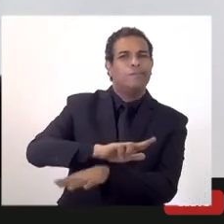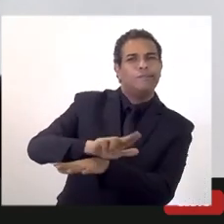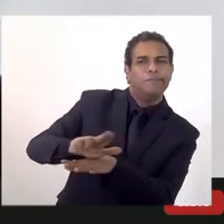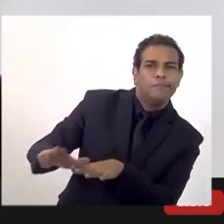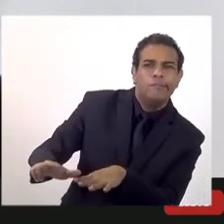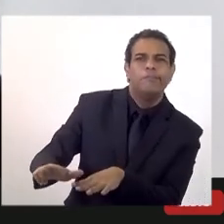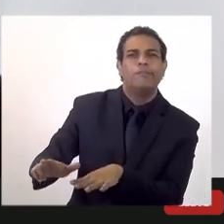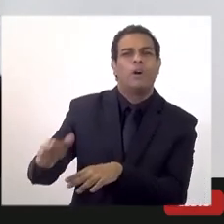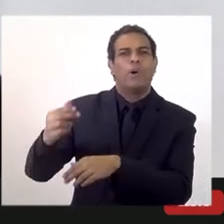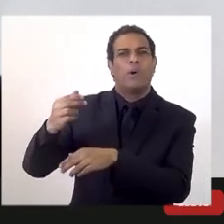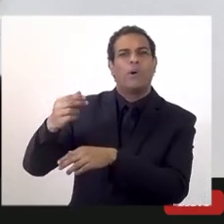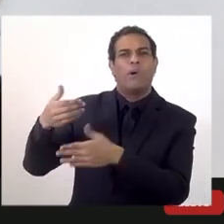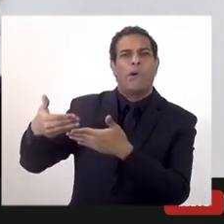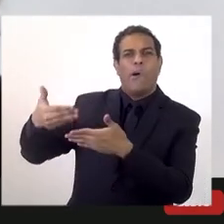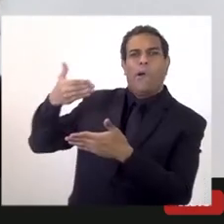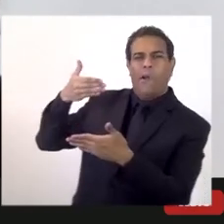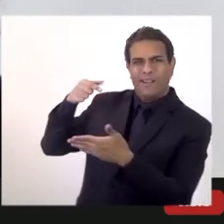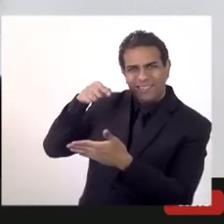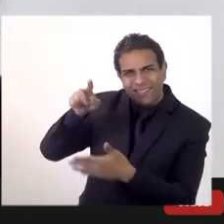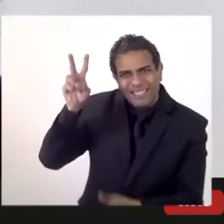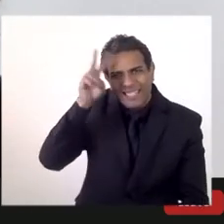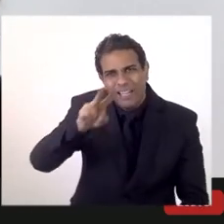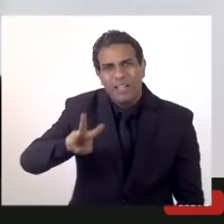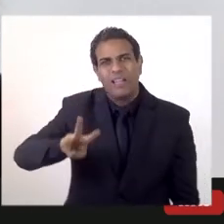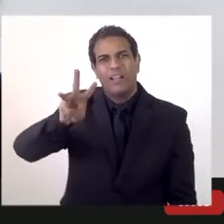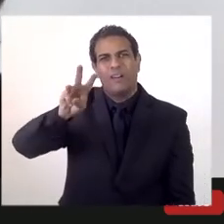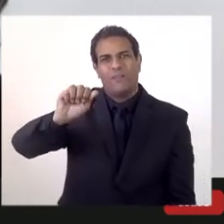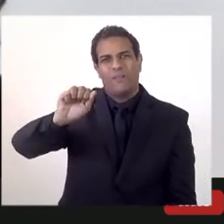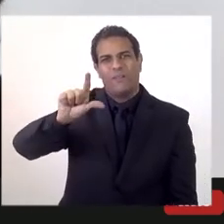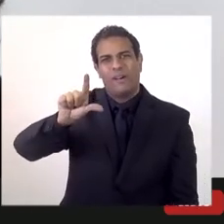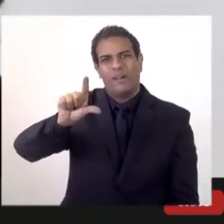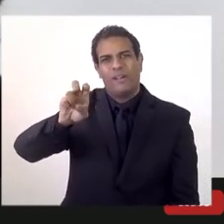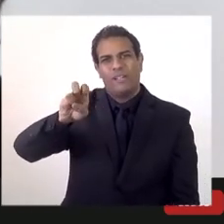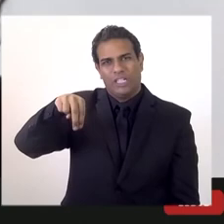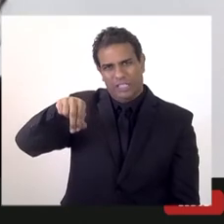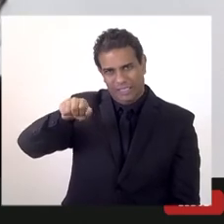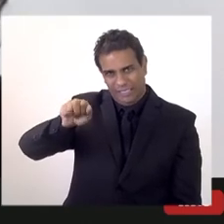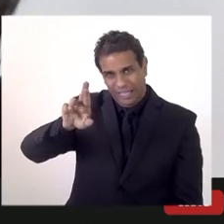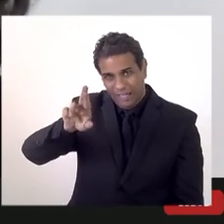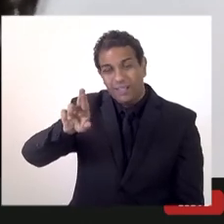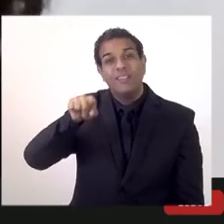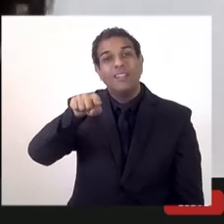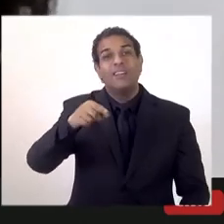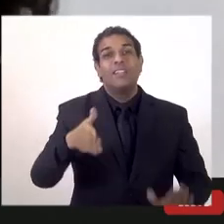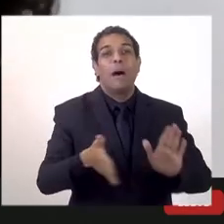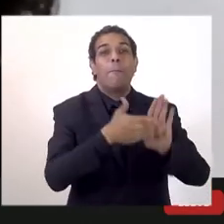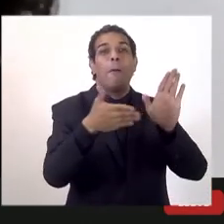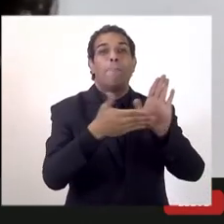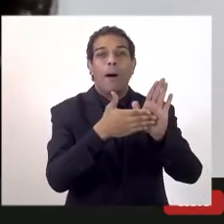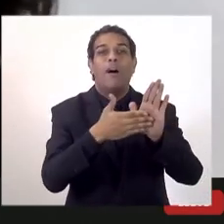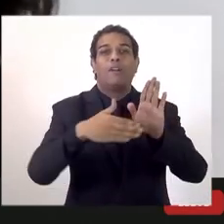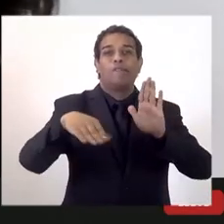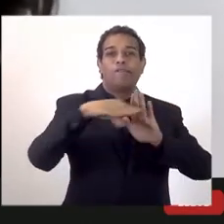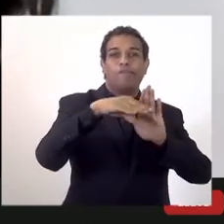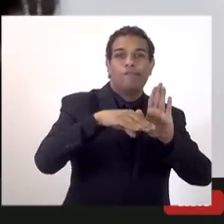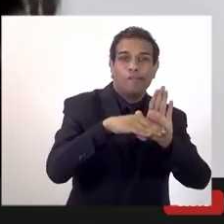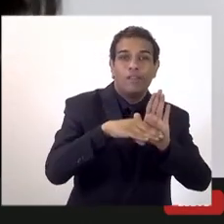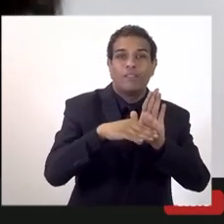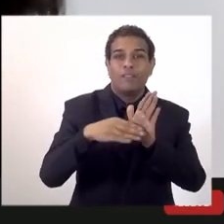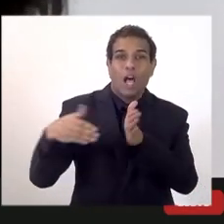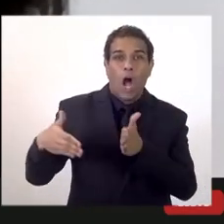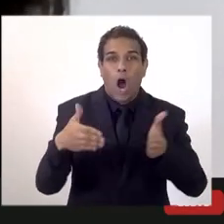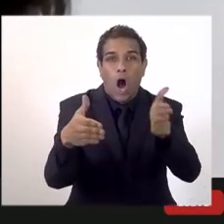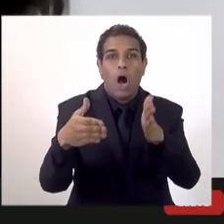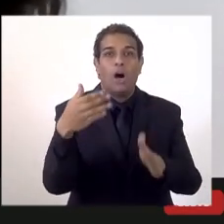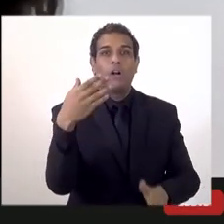na sessão passada quando o Wagner Victor fez a proposta do Hub a partir da Cota 4B nós